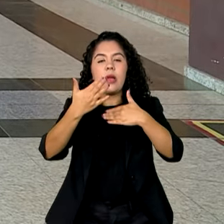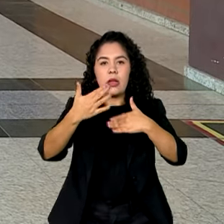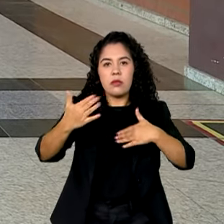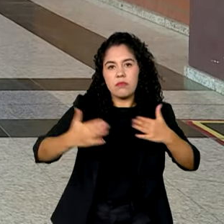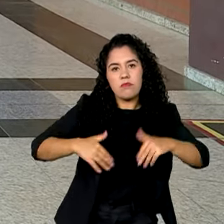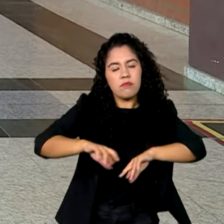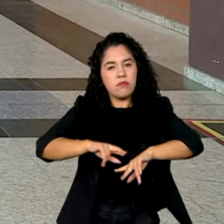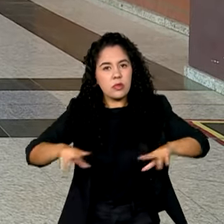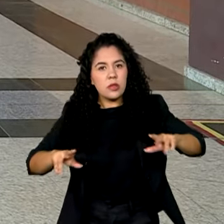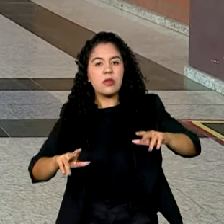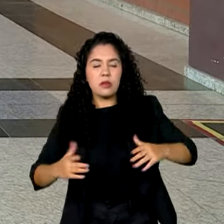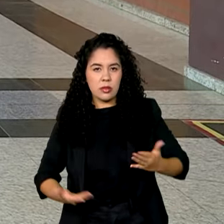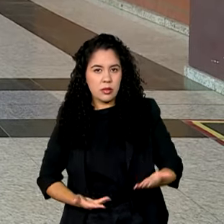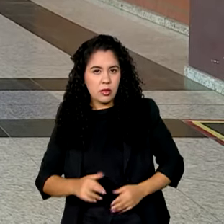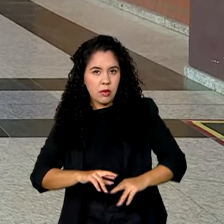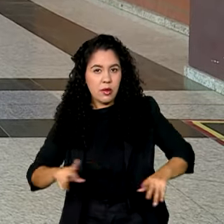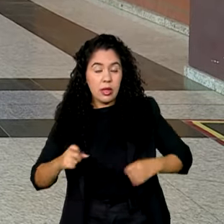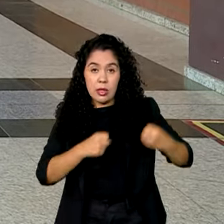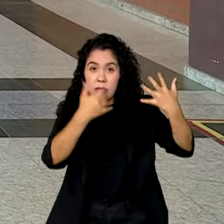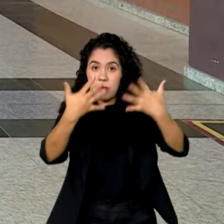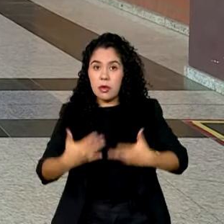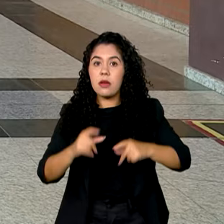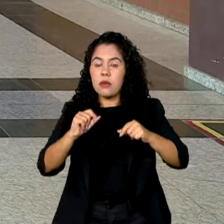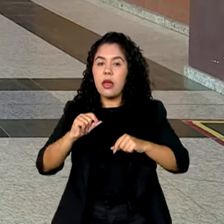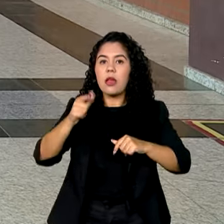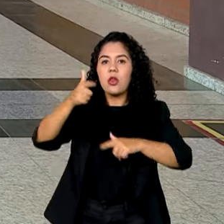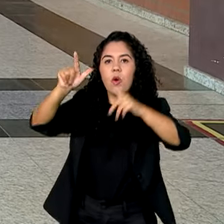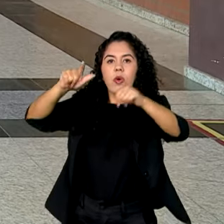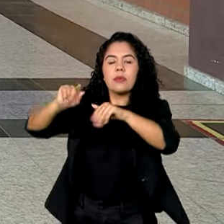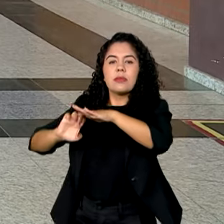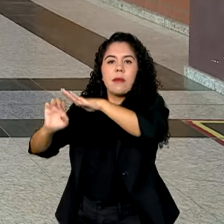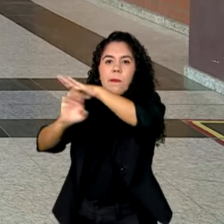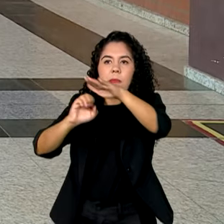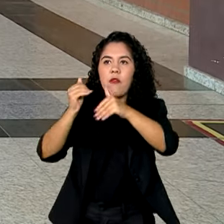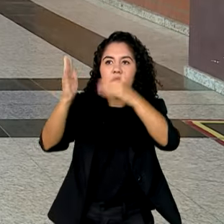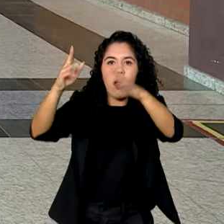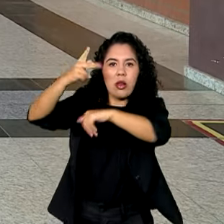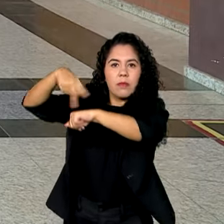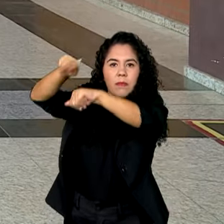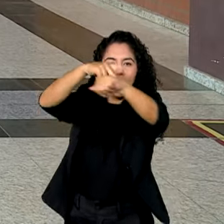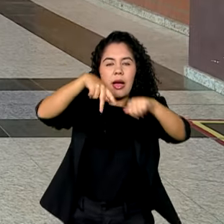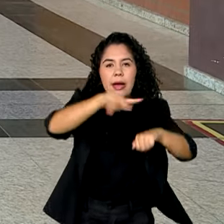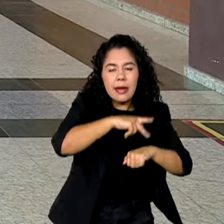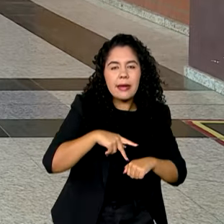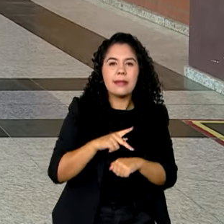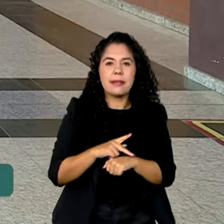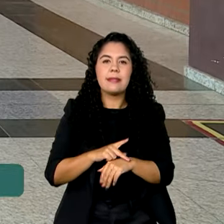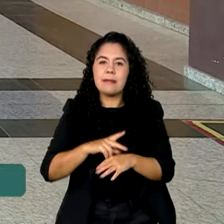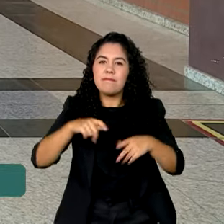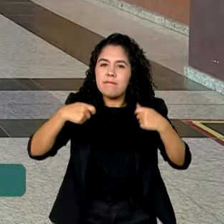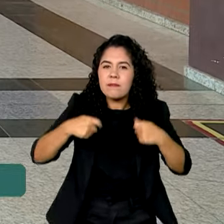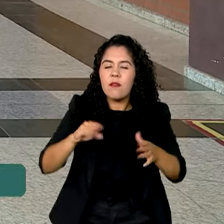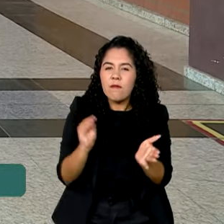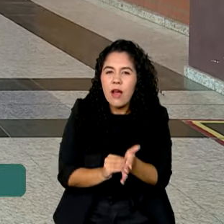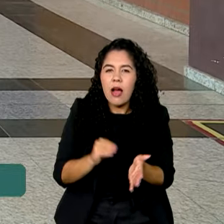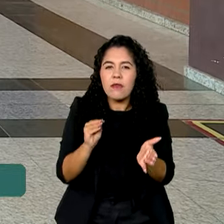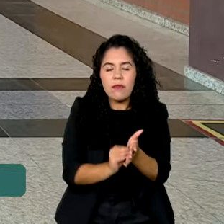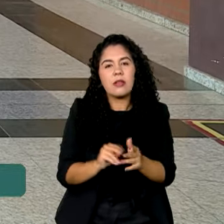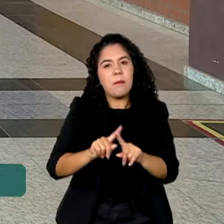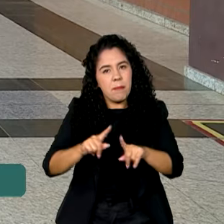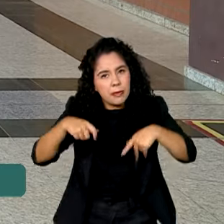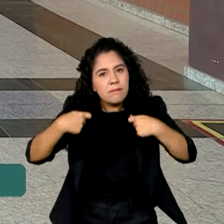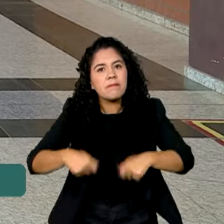revelam que o comércio exterior ainda é um caminho pouco explorado pelas mulheres, mas que tem